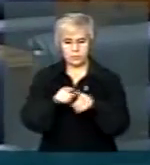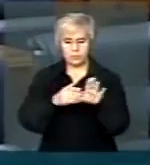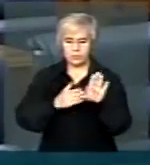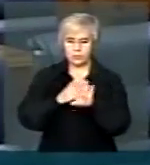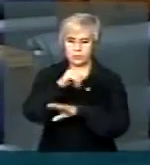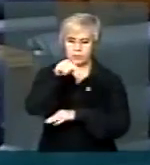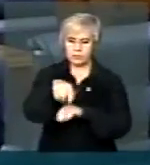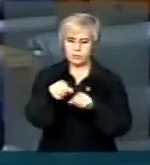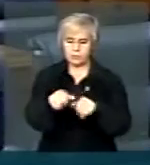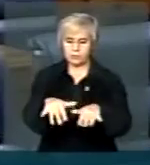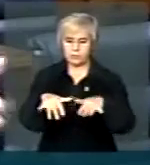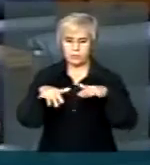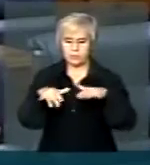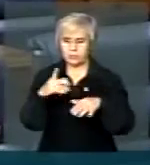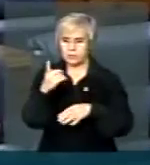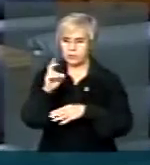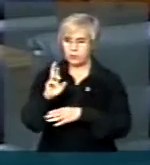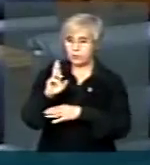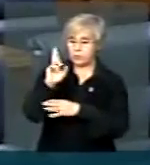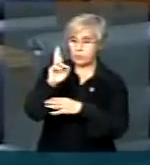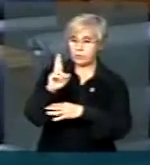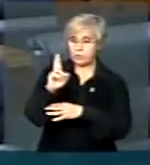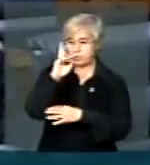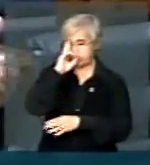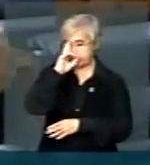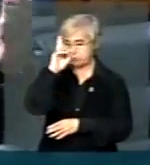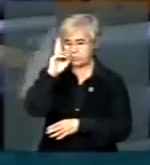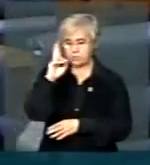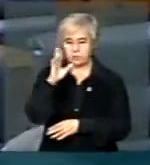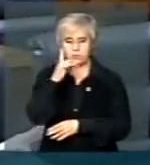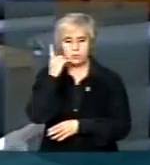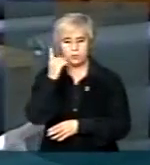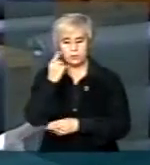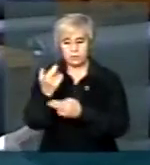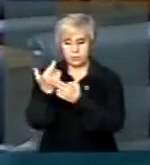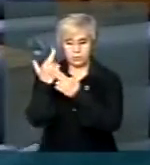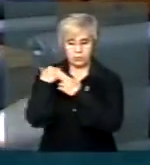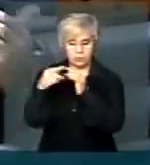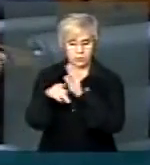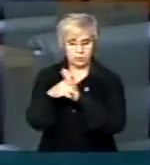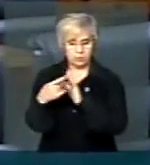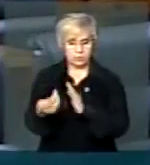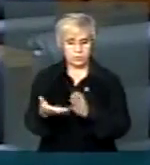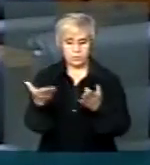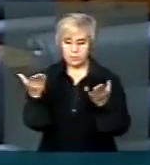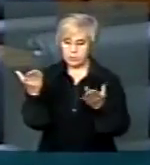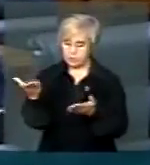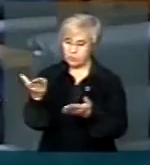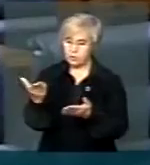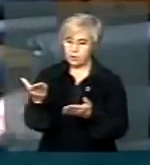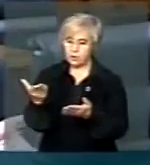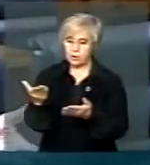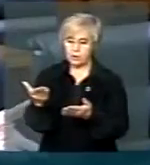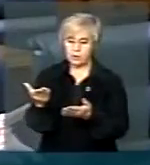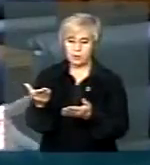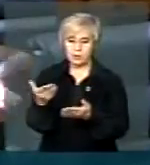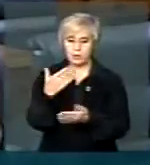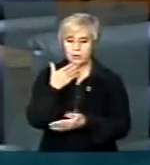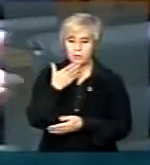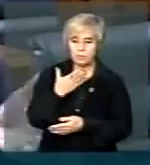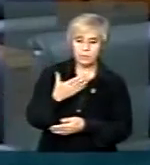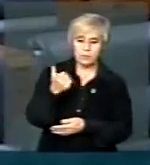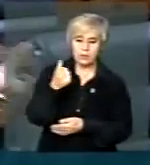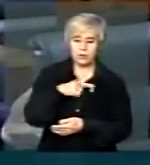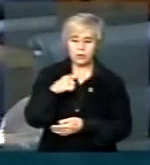por esse plenário um diretor que é parlamentar encarregado disso, e ele melhor do que nós, e tanto quanto nós,